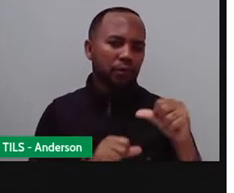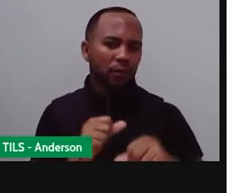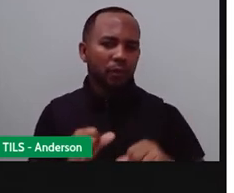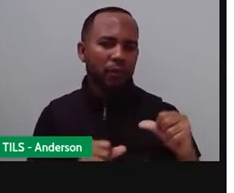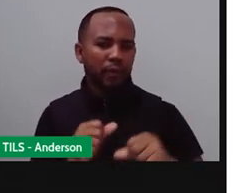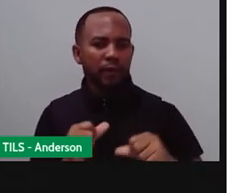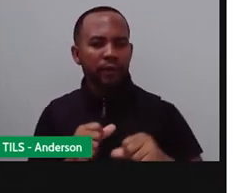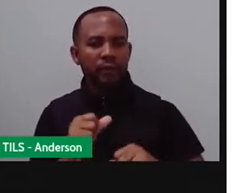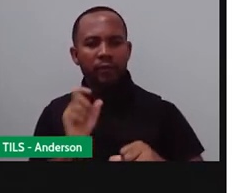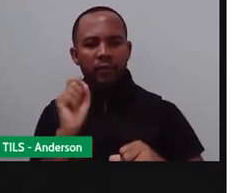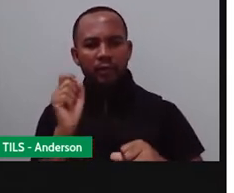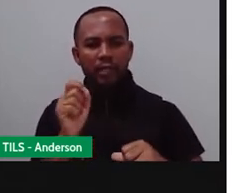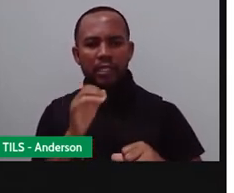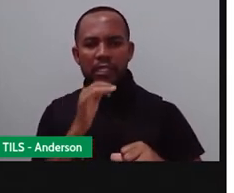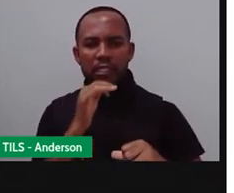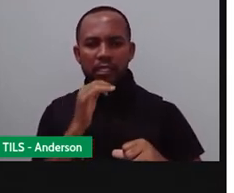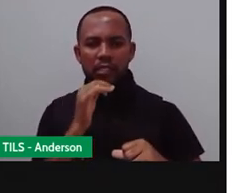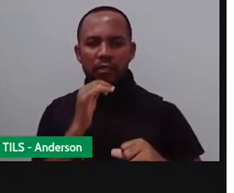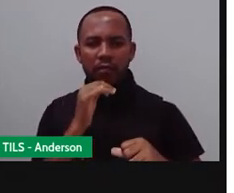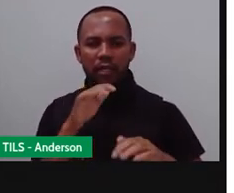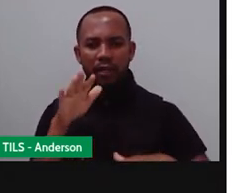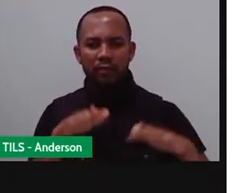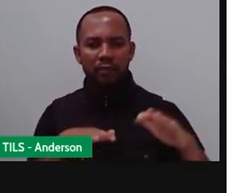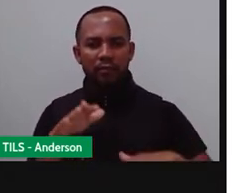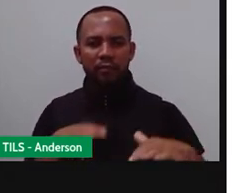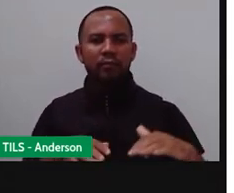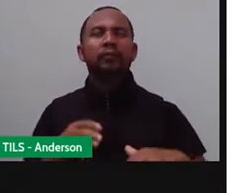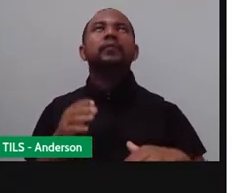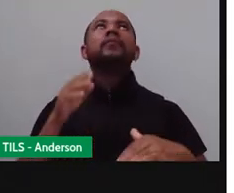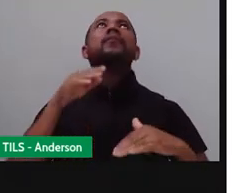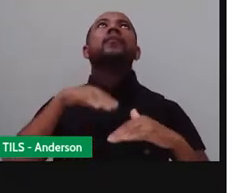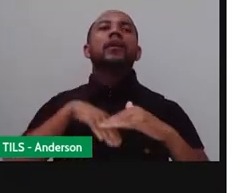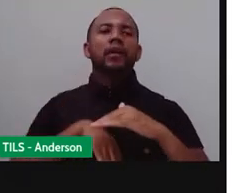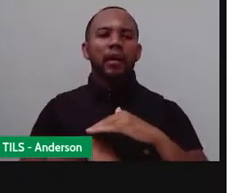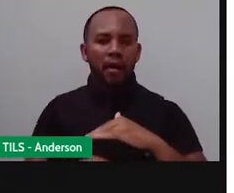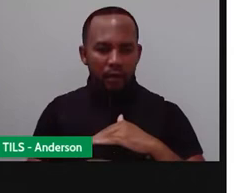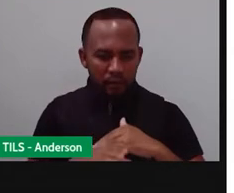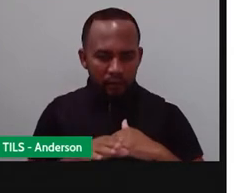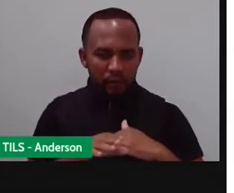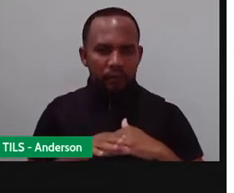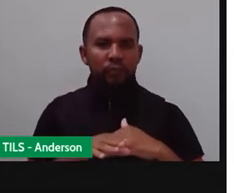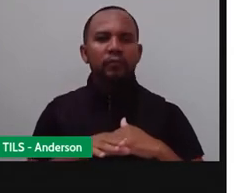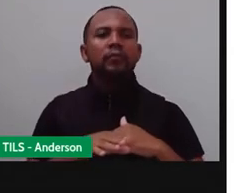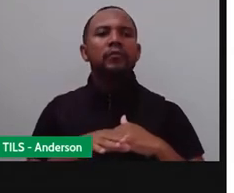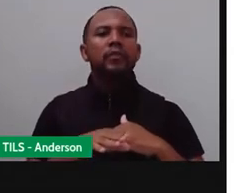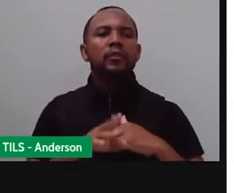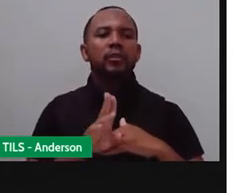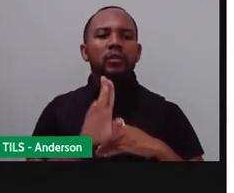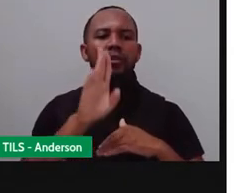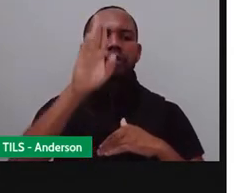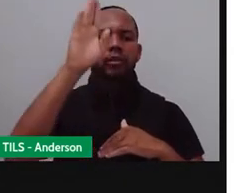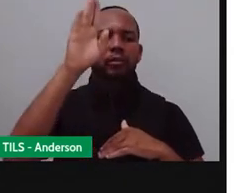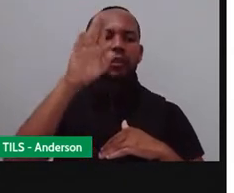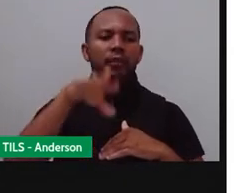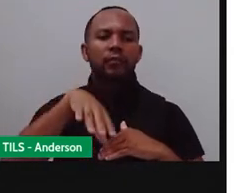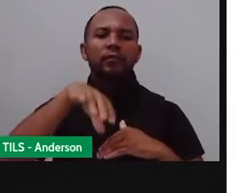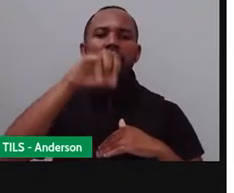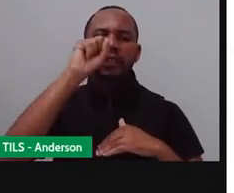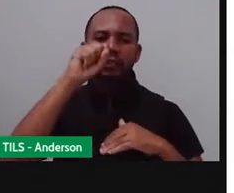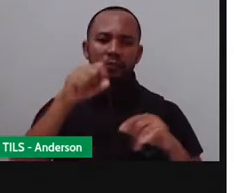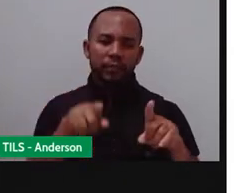quer dizer que ele não respira embaixo da água. Ele precisa o quê, ó? Mesmo que ele esteja na água, ele precisa subir para o quê?